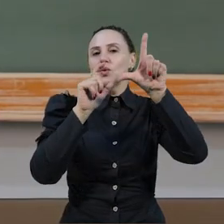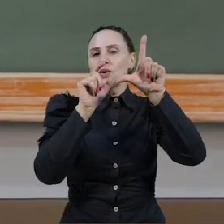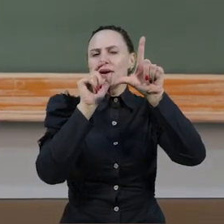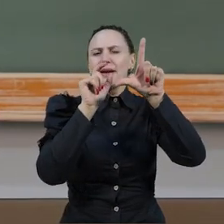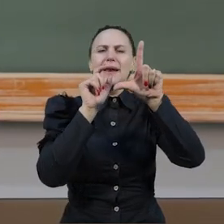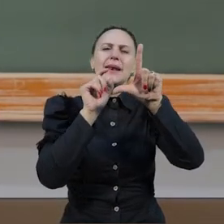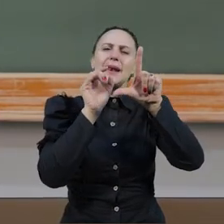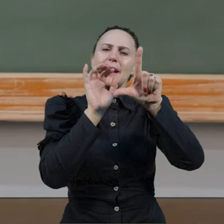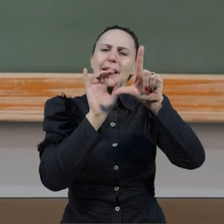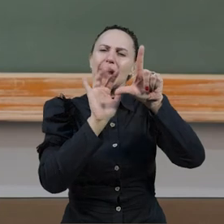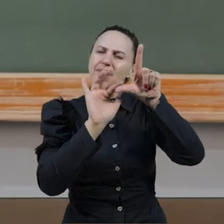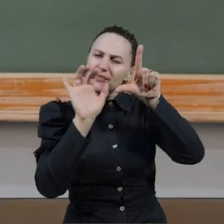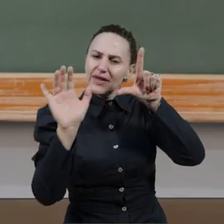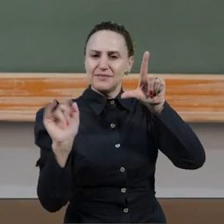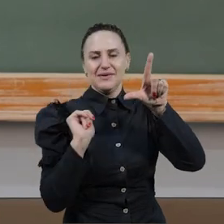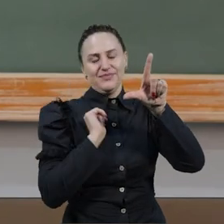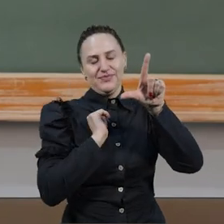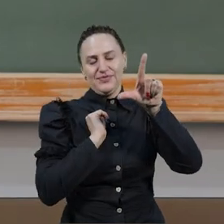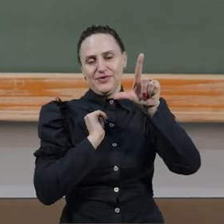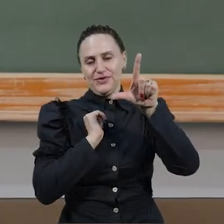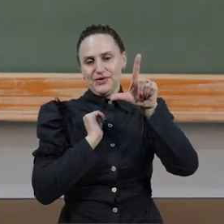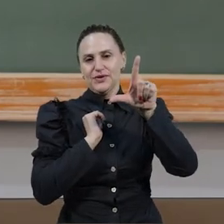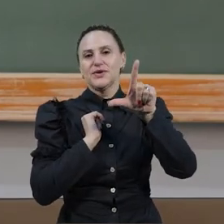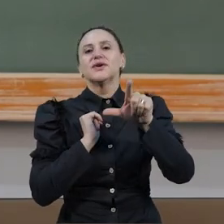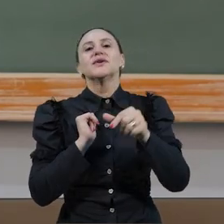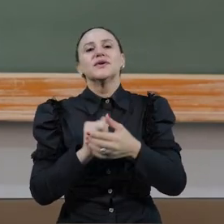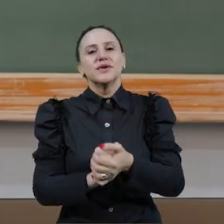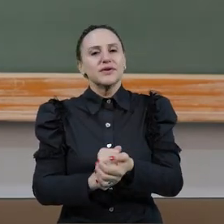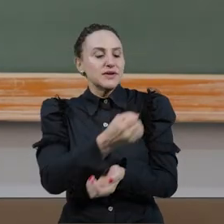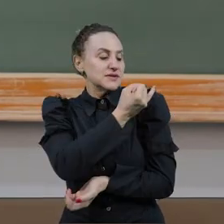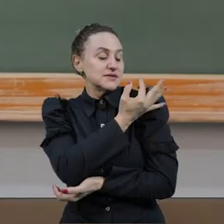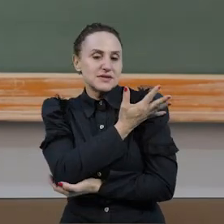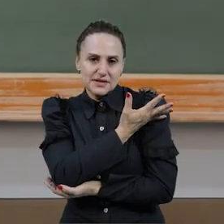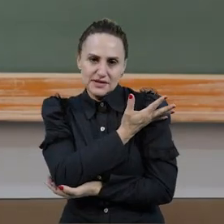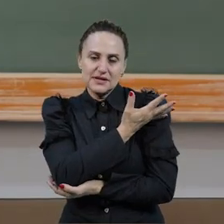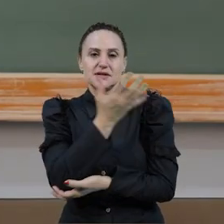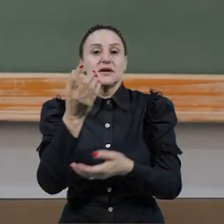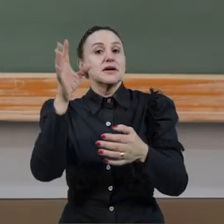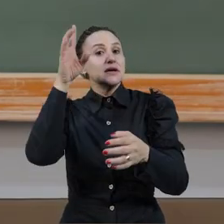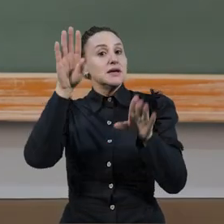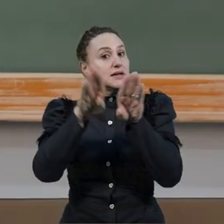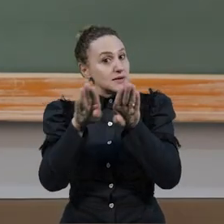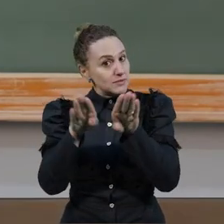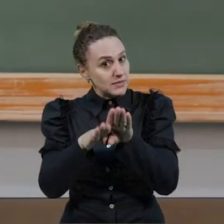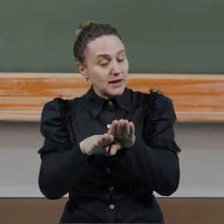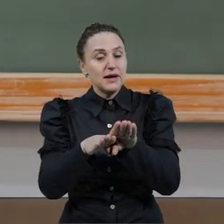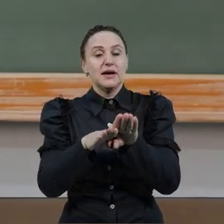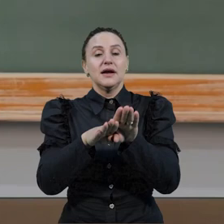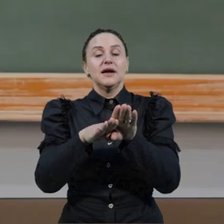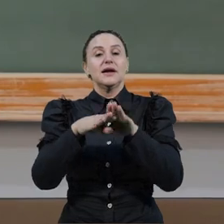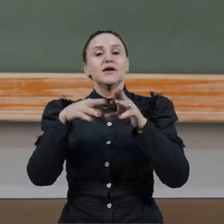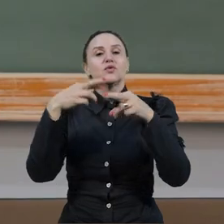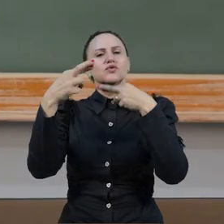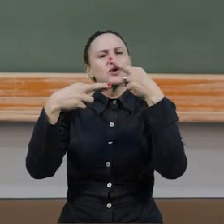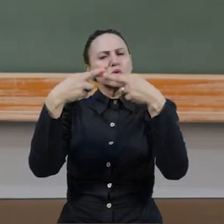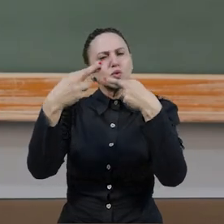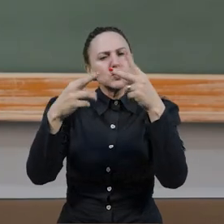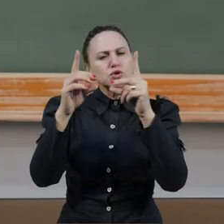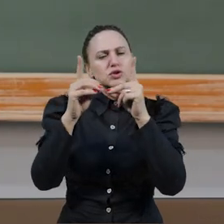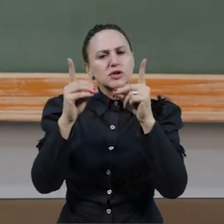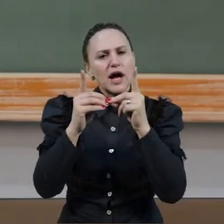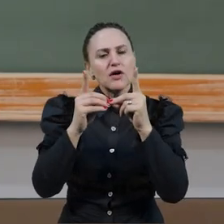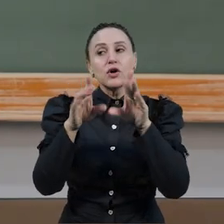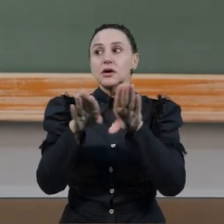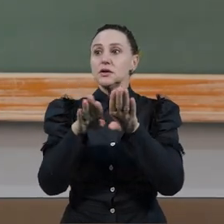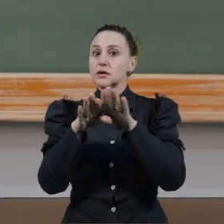iniciais do ensino fundamental. E também pensarmos nos recursos didáticos e na avaliação. Como você vai conduzir a